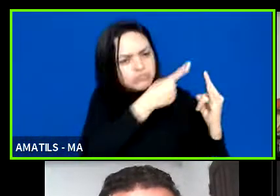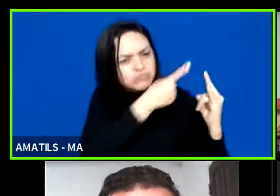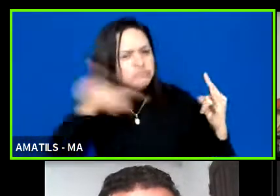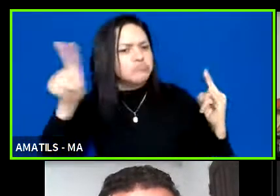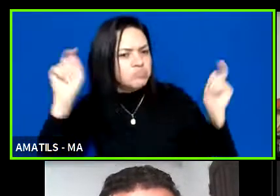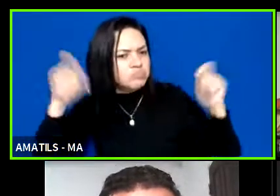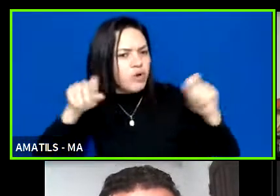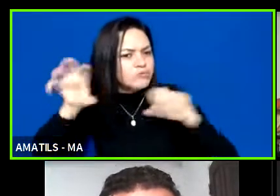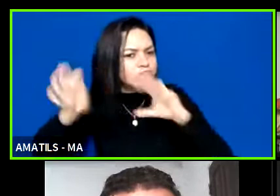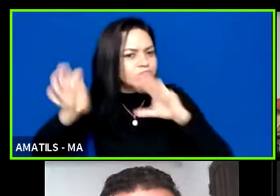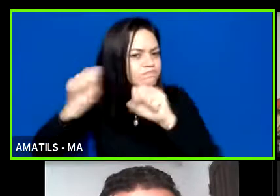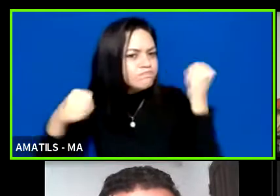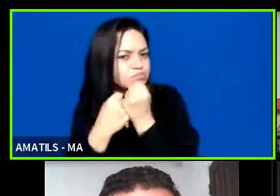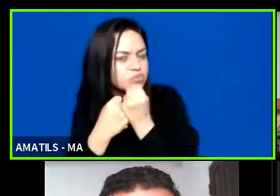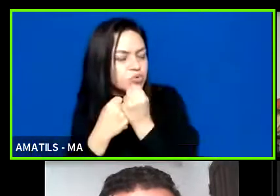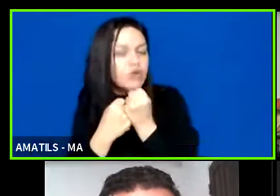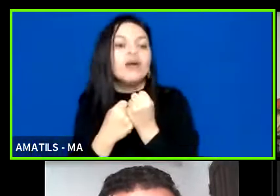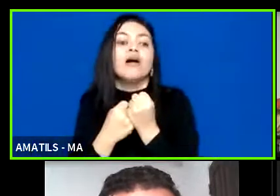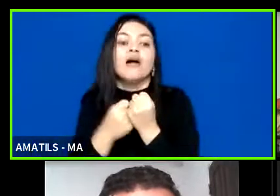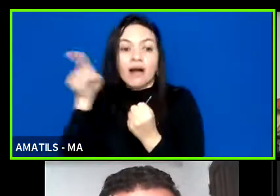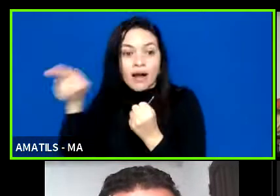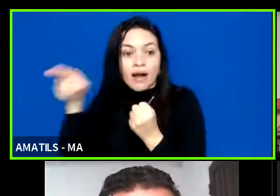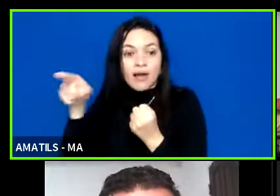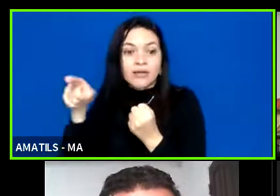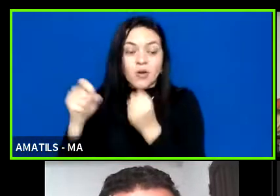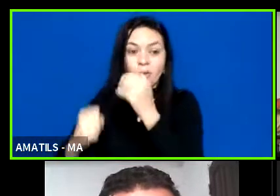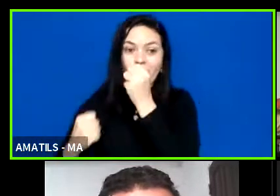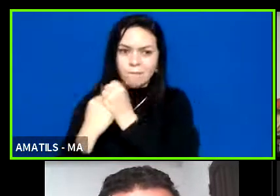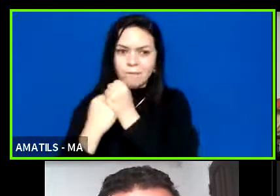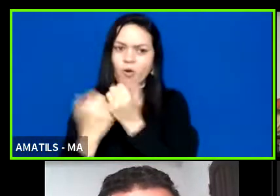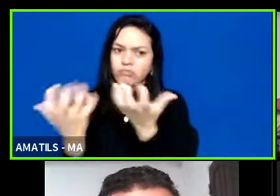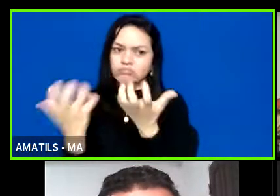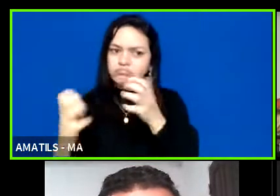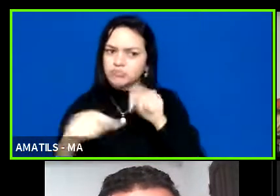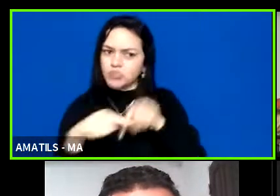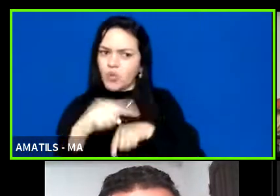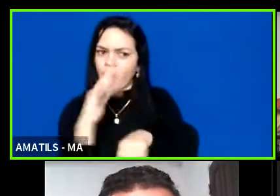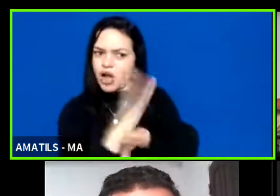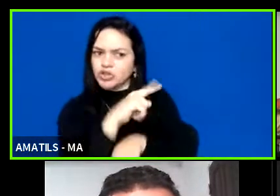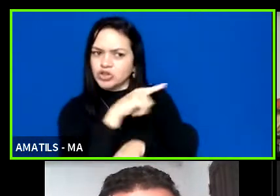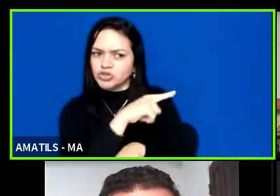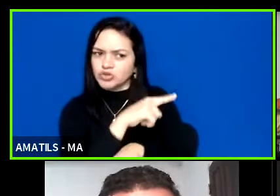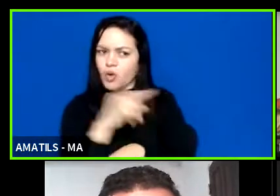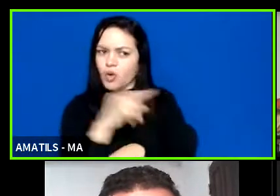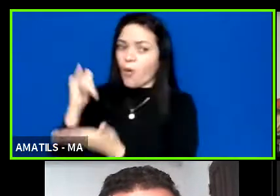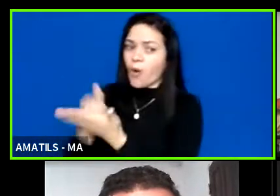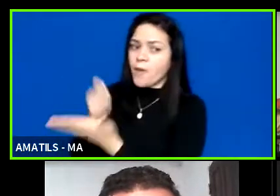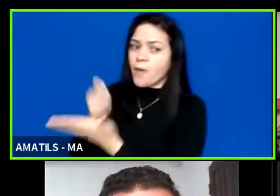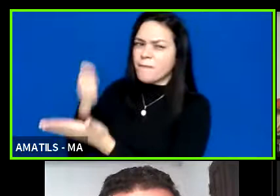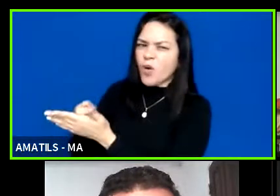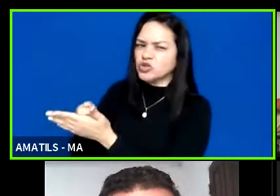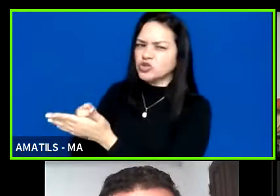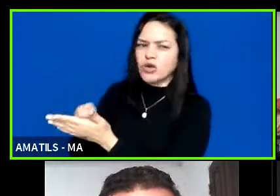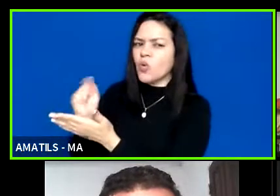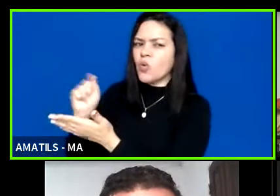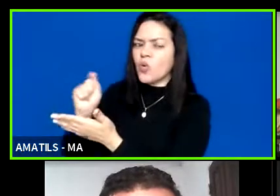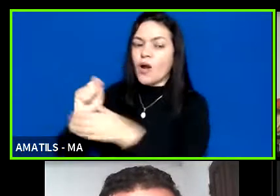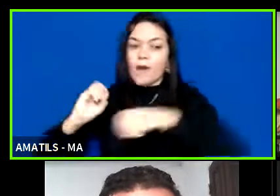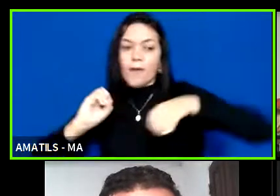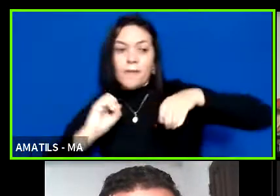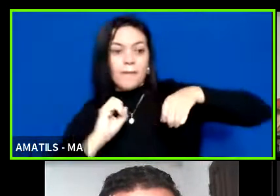e aí os apoiadores depositam esses valores, que eles normalmente pagariam o seu imposto de renda, numa conta que foi criada